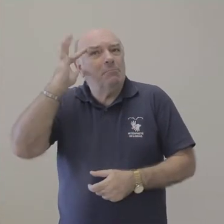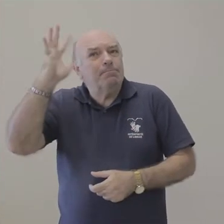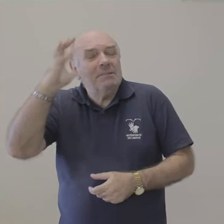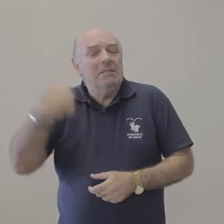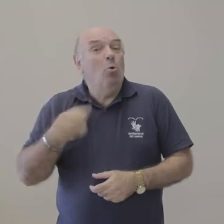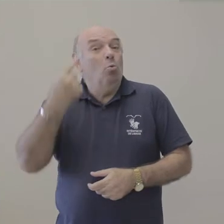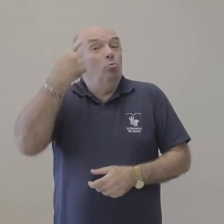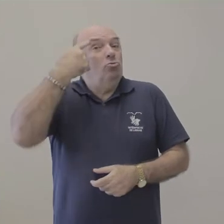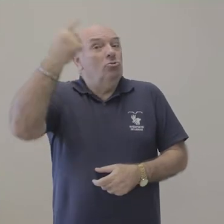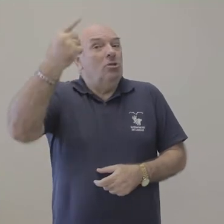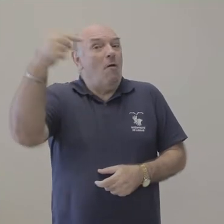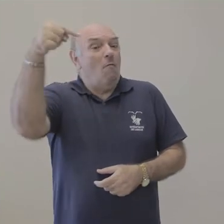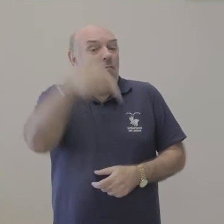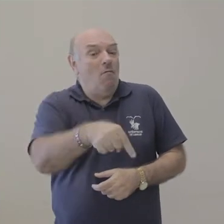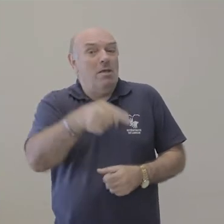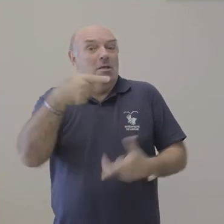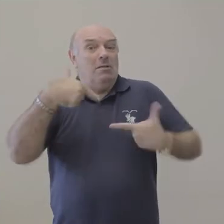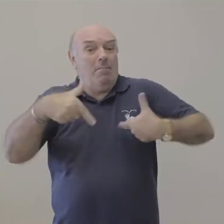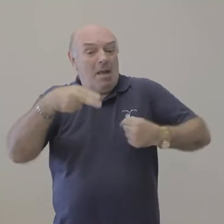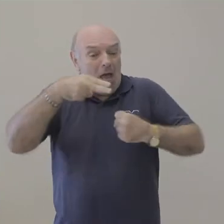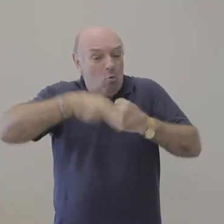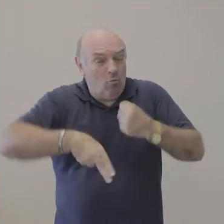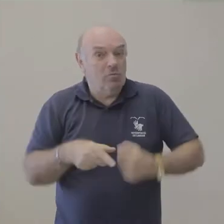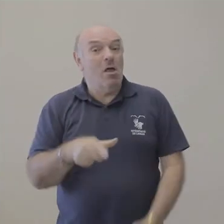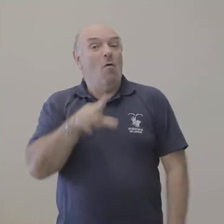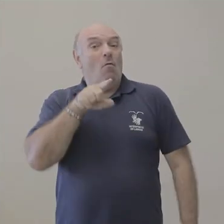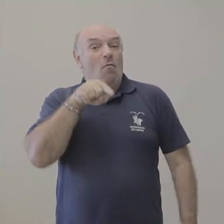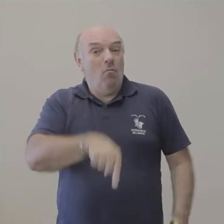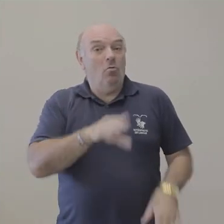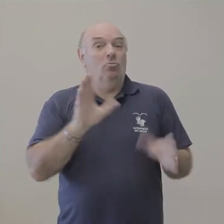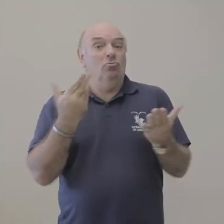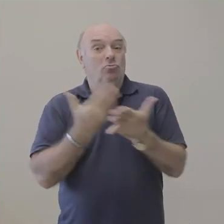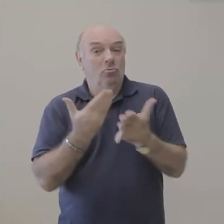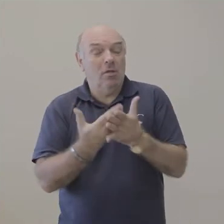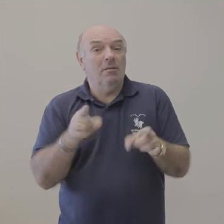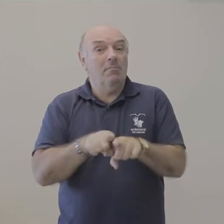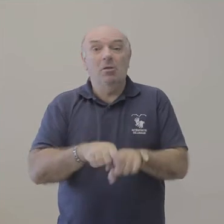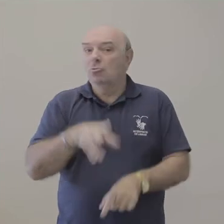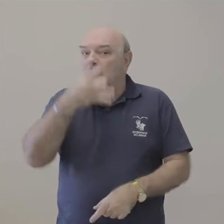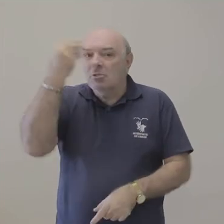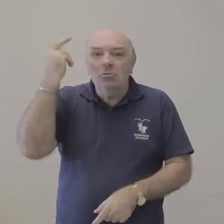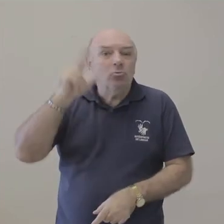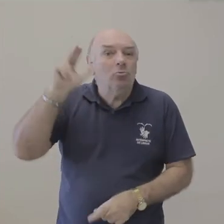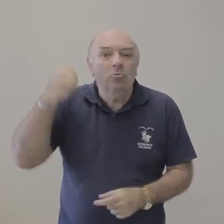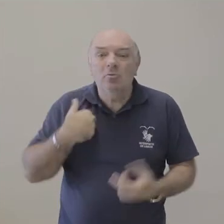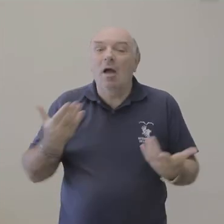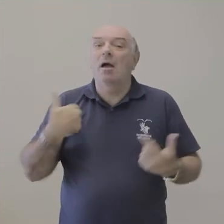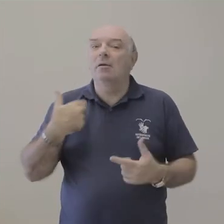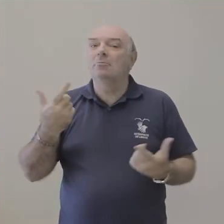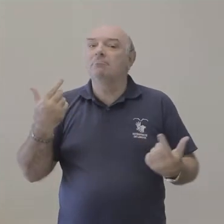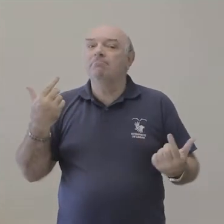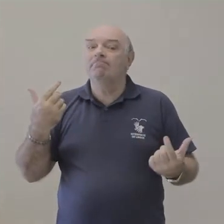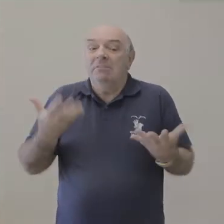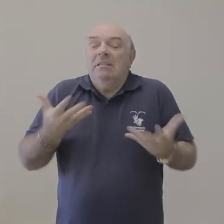sempre dizia, um dia eu vou trabalhar aqui, um dia eu vou estudar aqui. Nunca